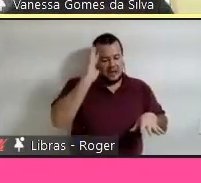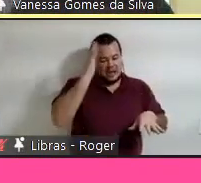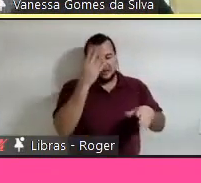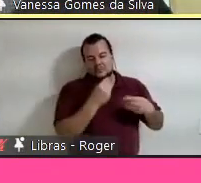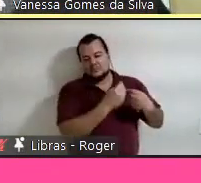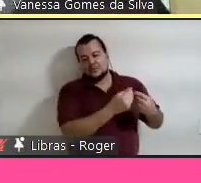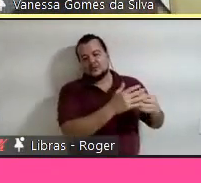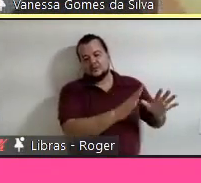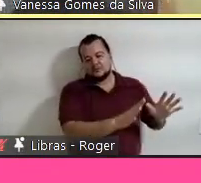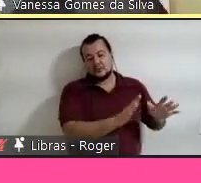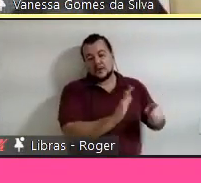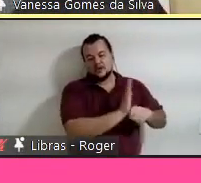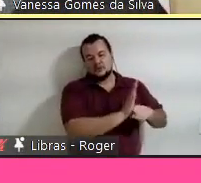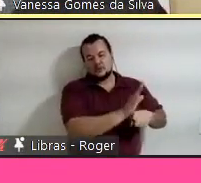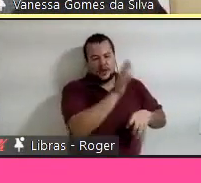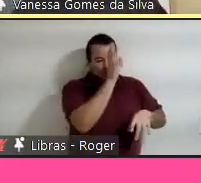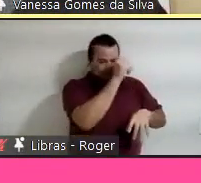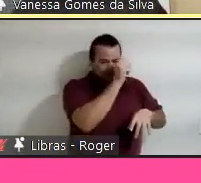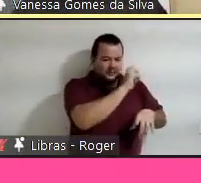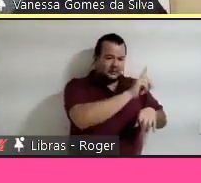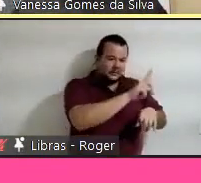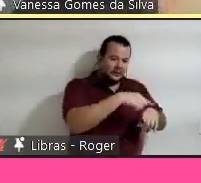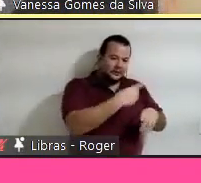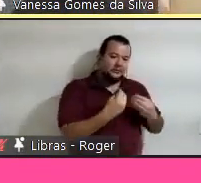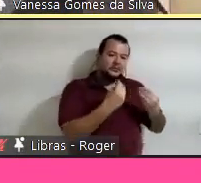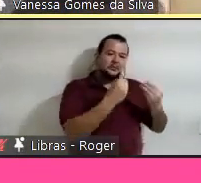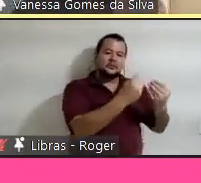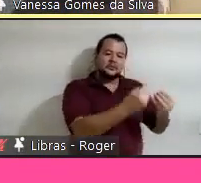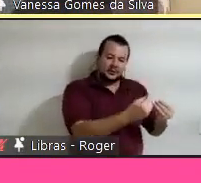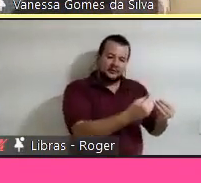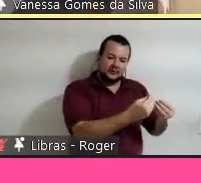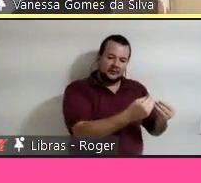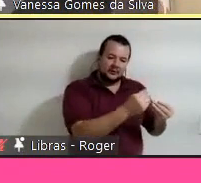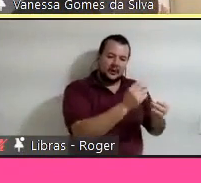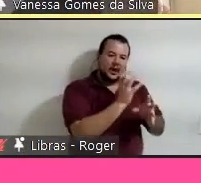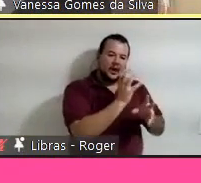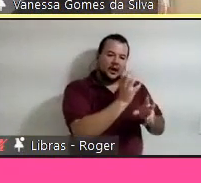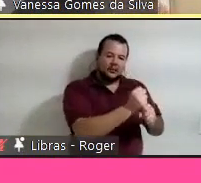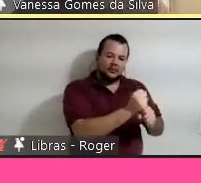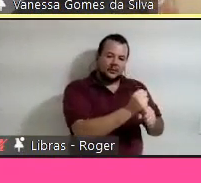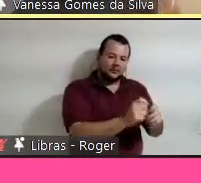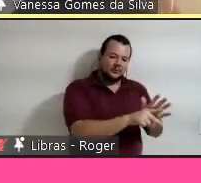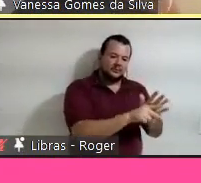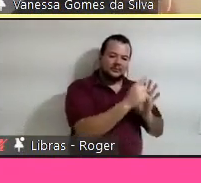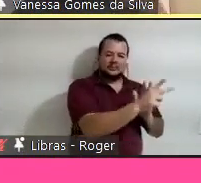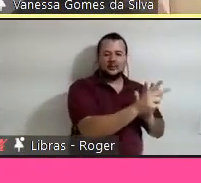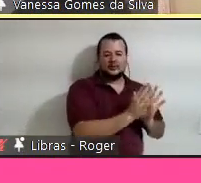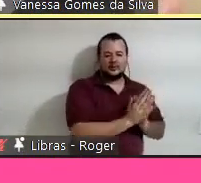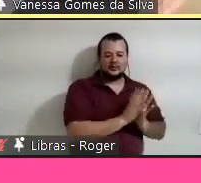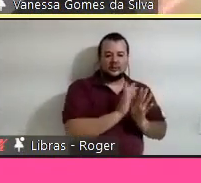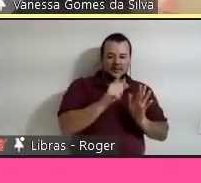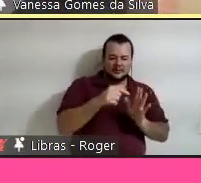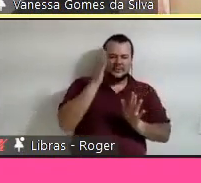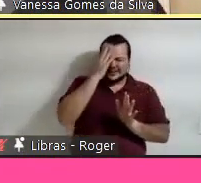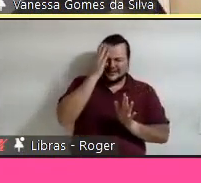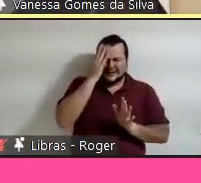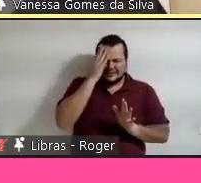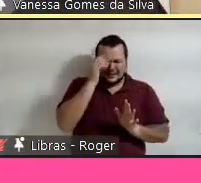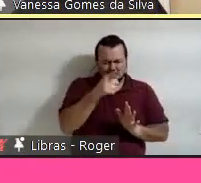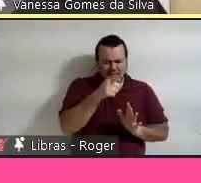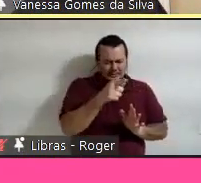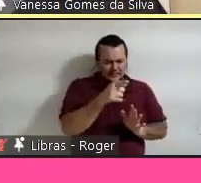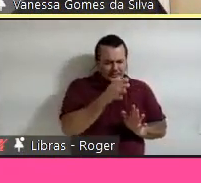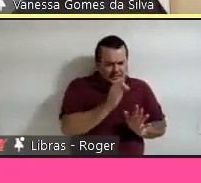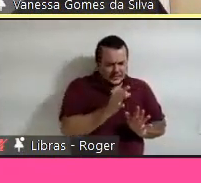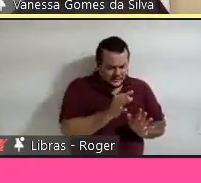e depois eu fornecia a minha calculadora própria. Depois que eu tinha certeza que eles tinham dominado, aprendido aquilo ali e não valia a nota novamente,